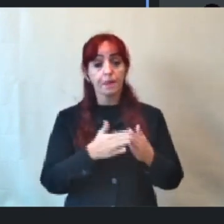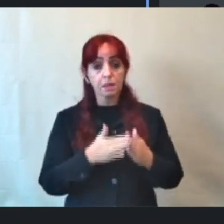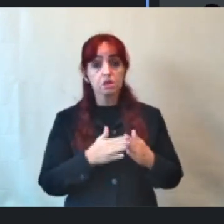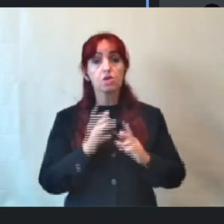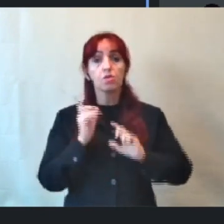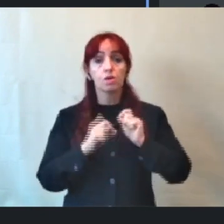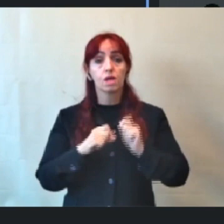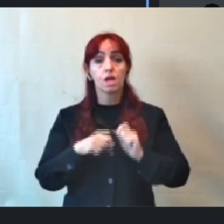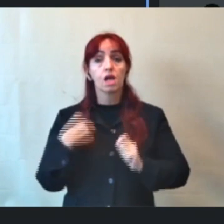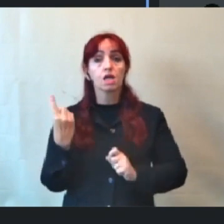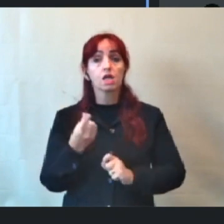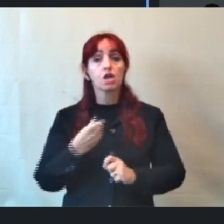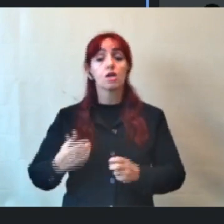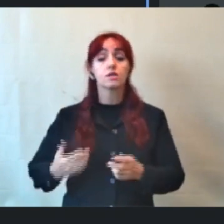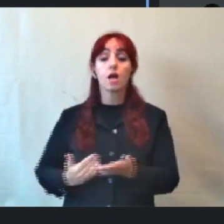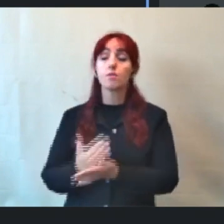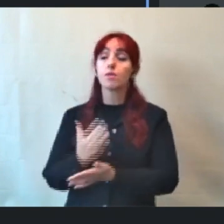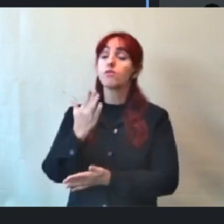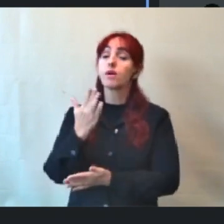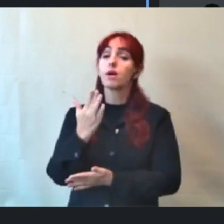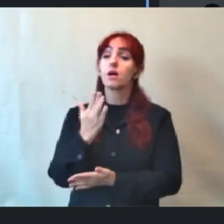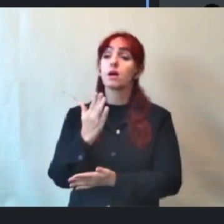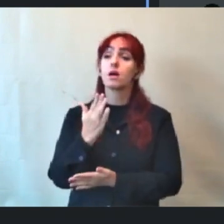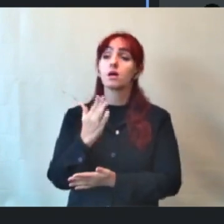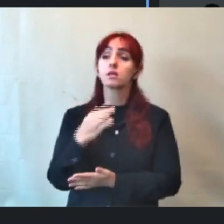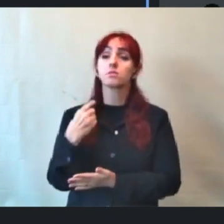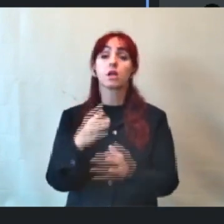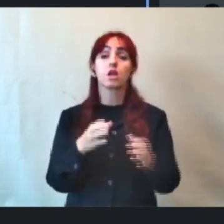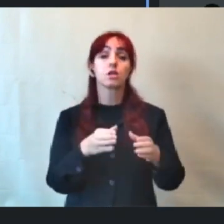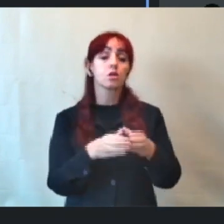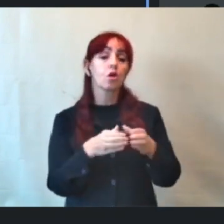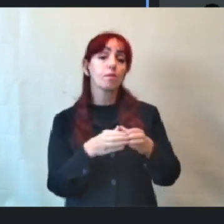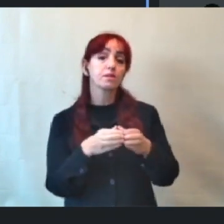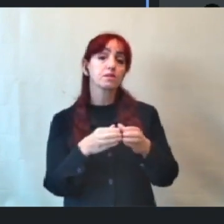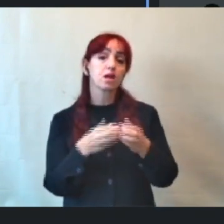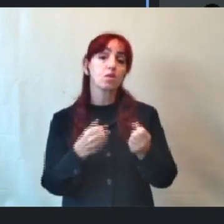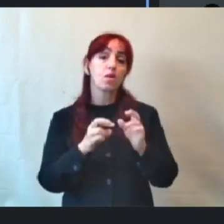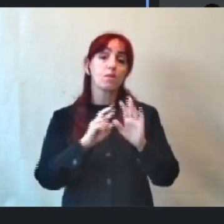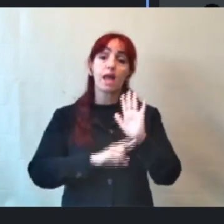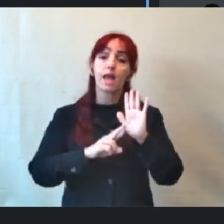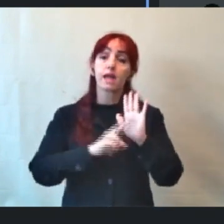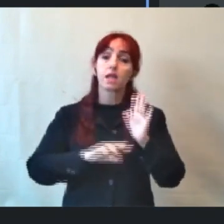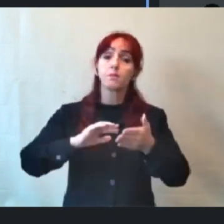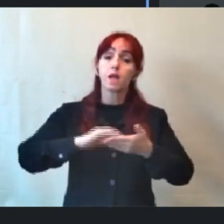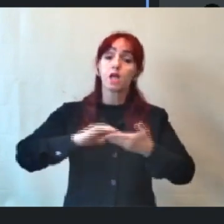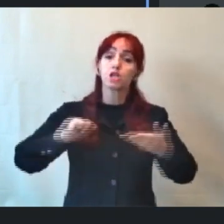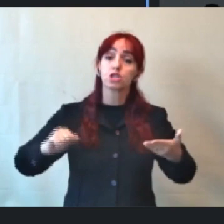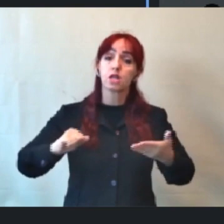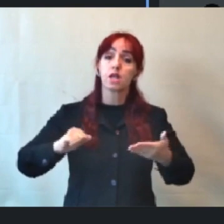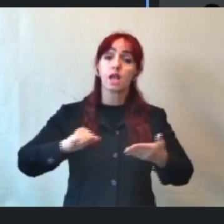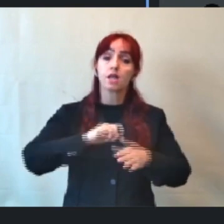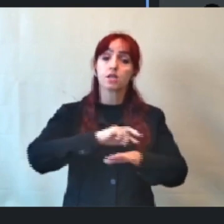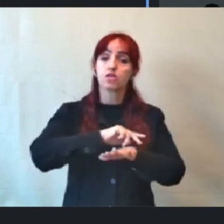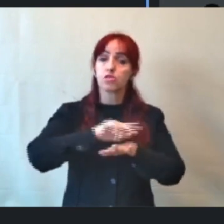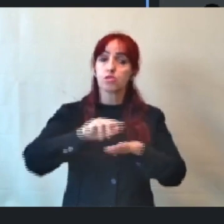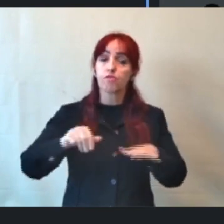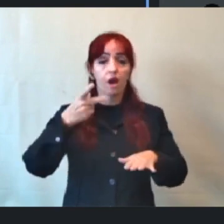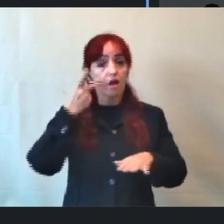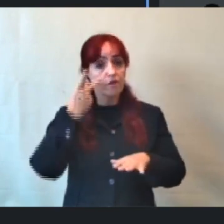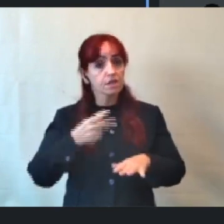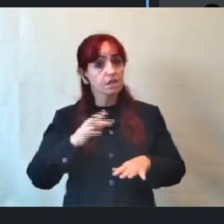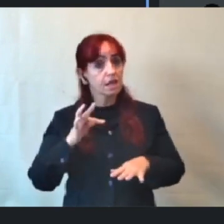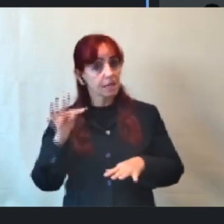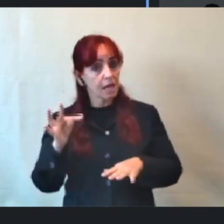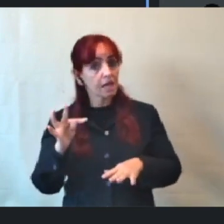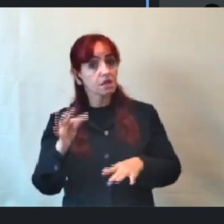aprovássemos na nossa comissão através de requerimento a retirada de várias visitas técnicas devido